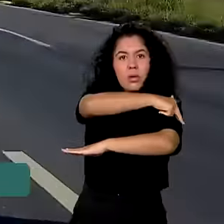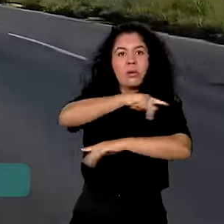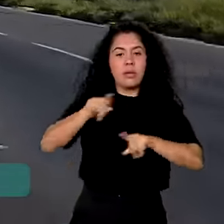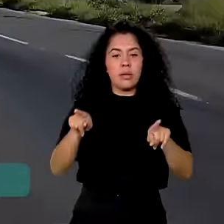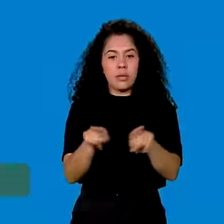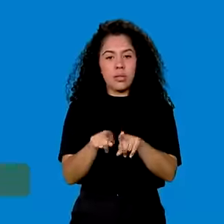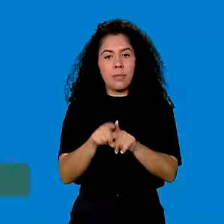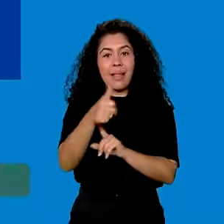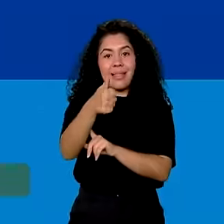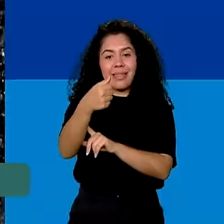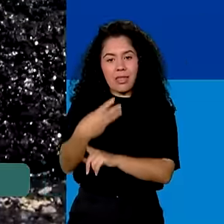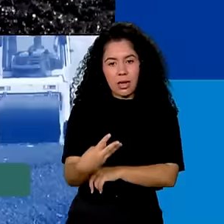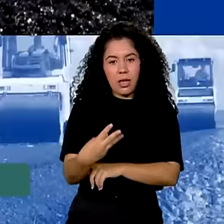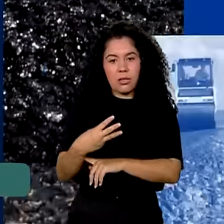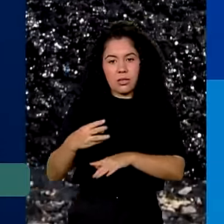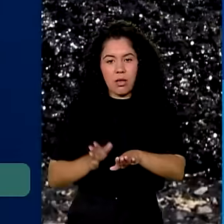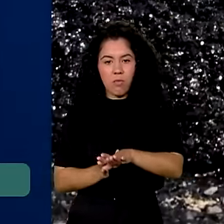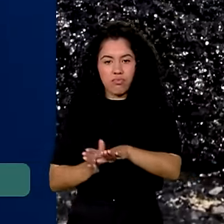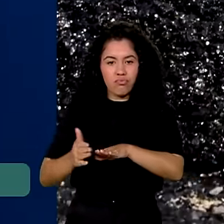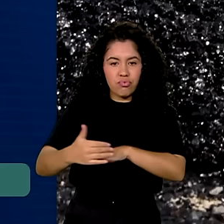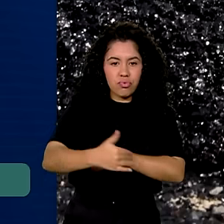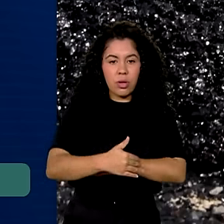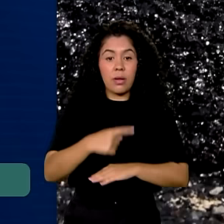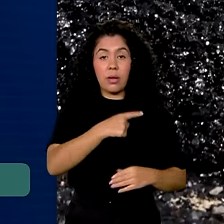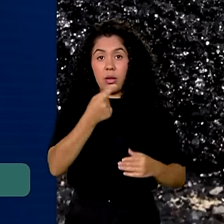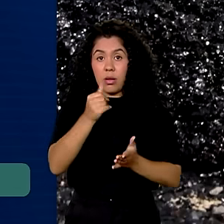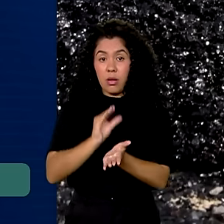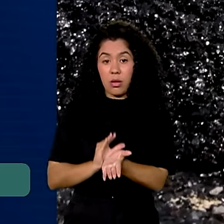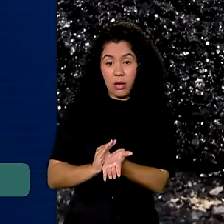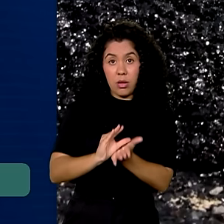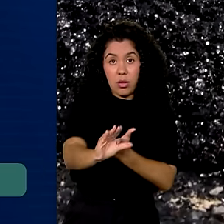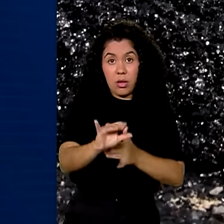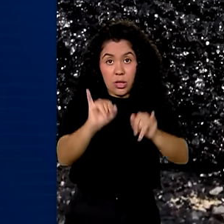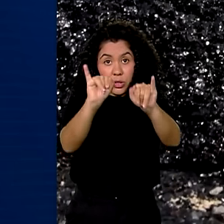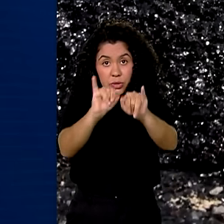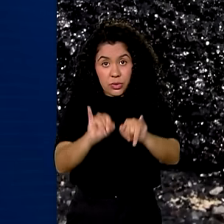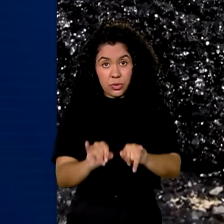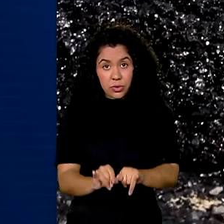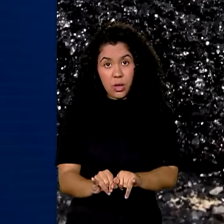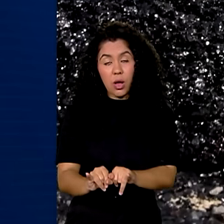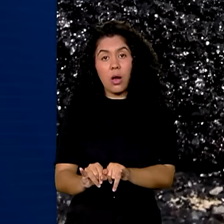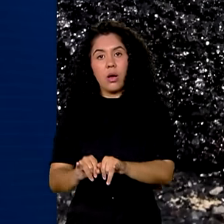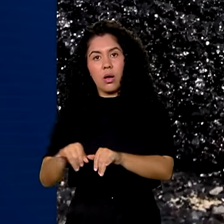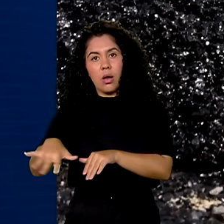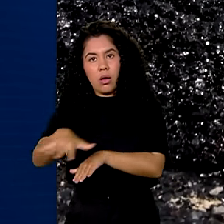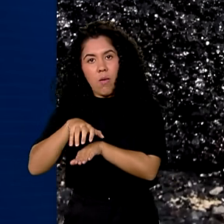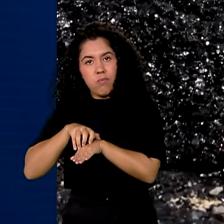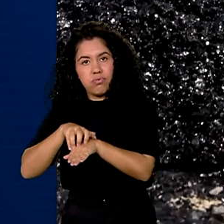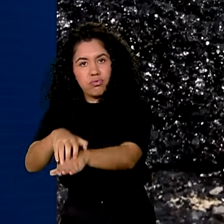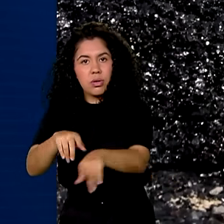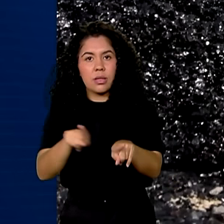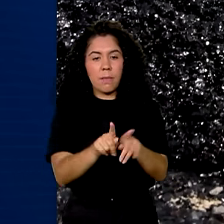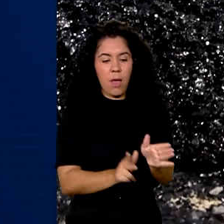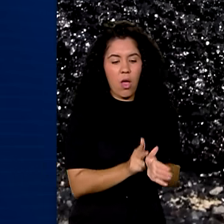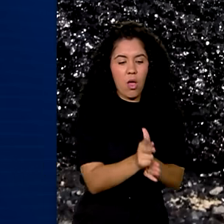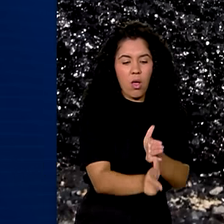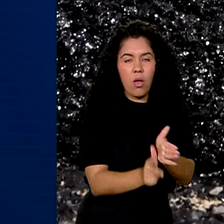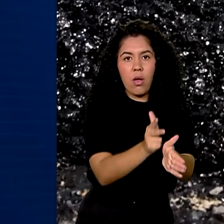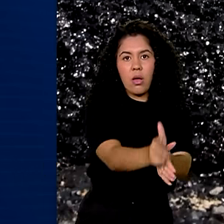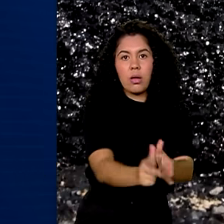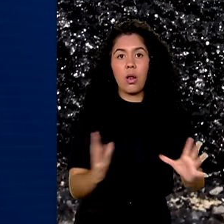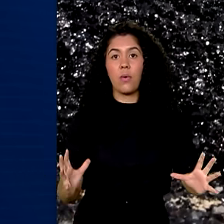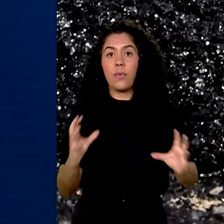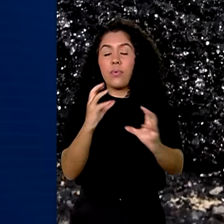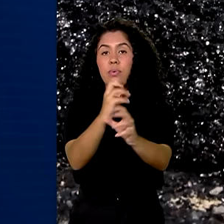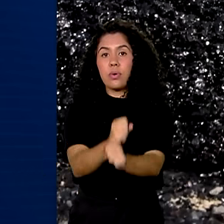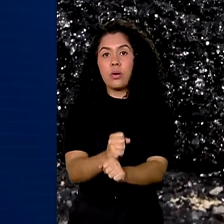viadutos. Os investimentos anunciados para a infraestrutura rodoviária e ferroviária baiana são de 2 bilhões e